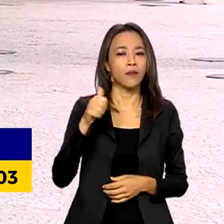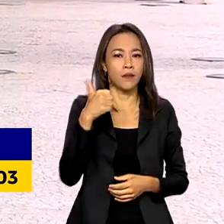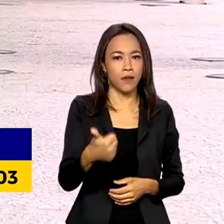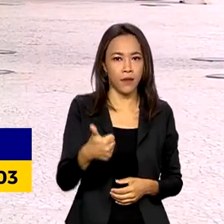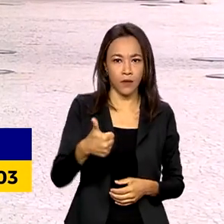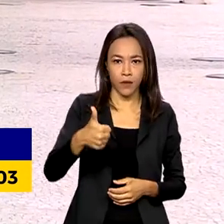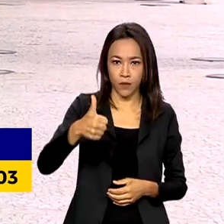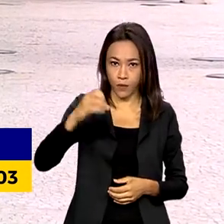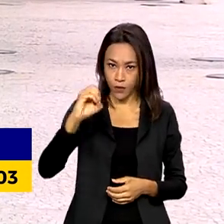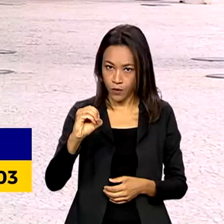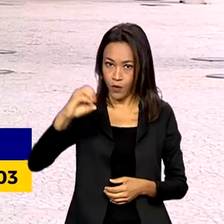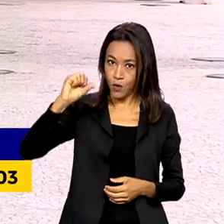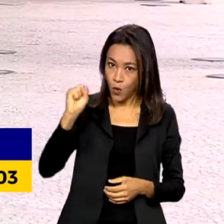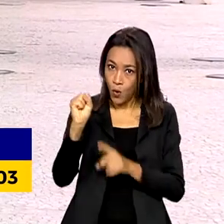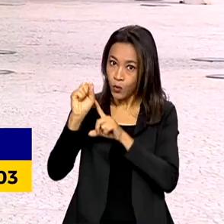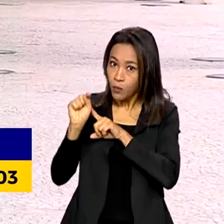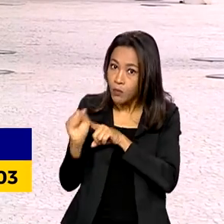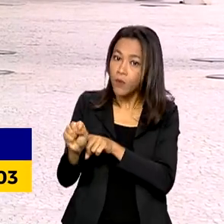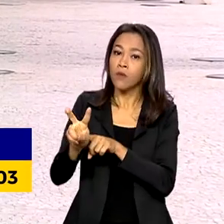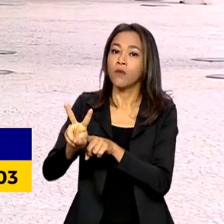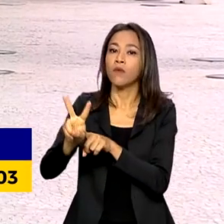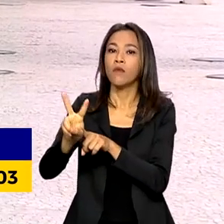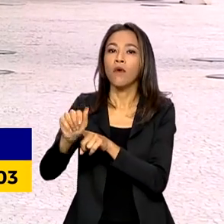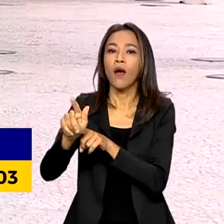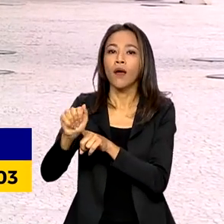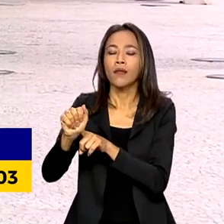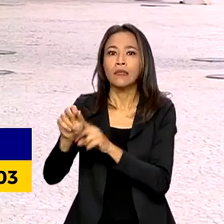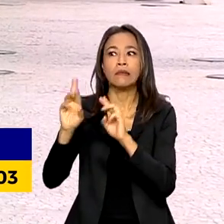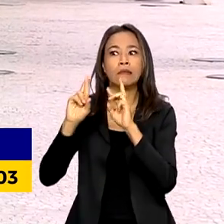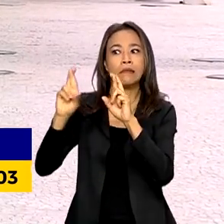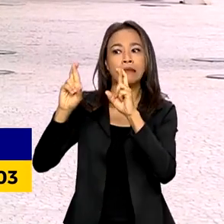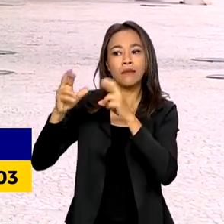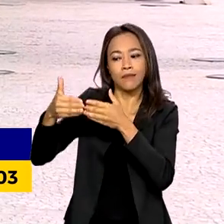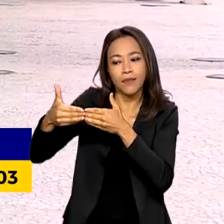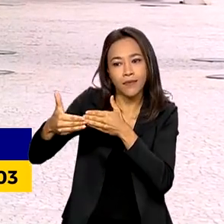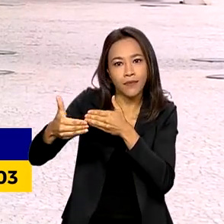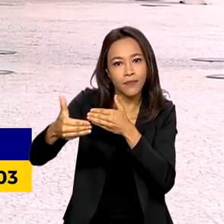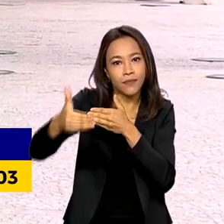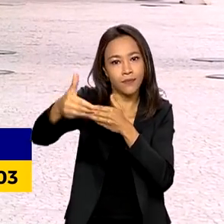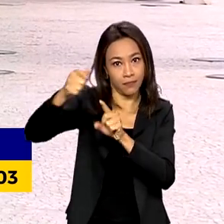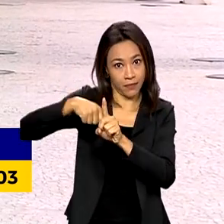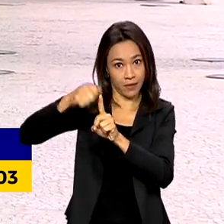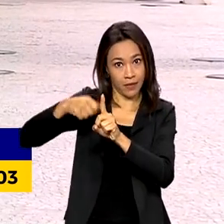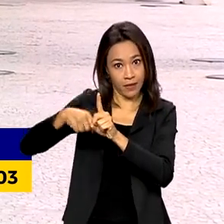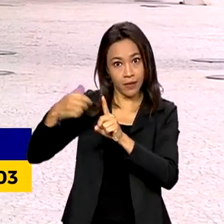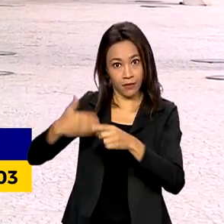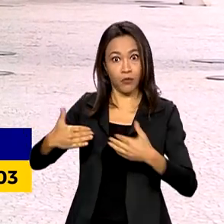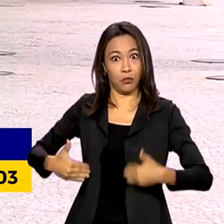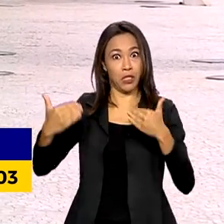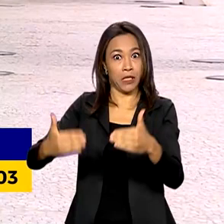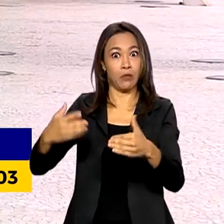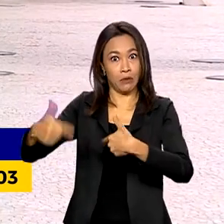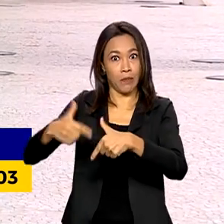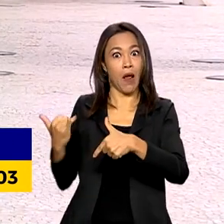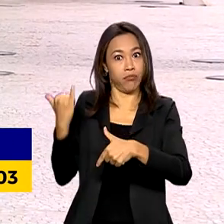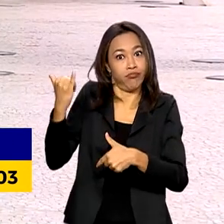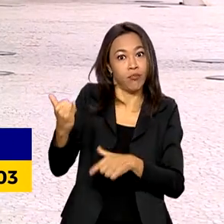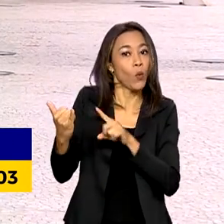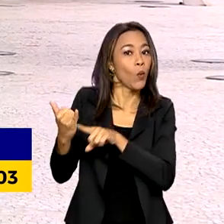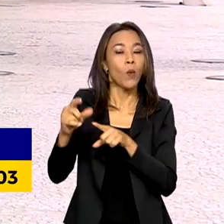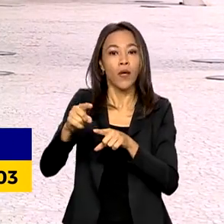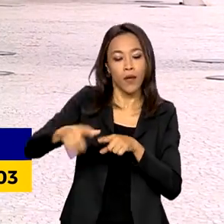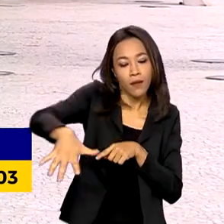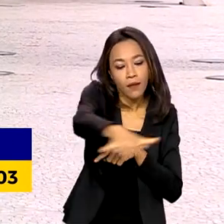mil novas vagas. E a expectativa para os próximos meses, segundo o Ministério do Trabalho, é que o setor da